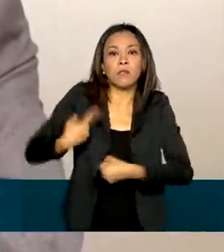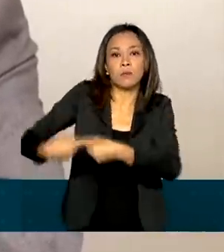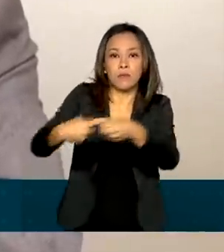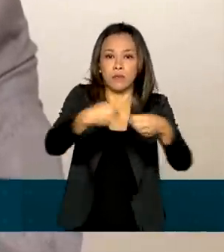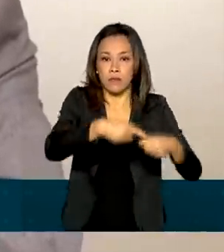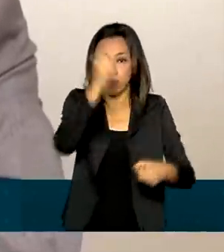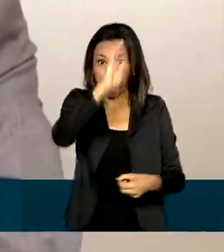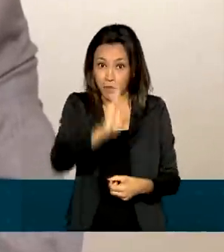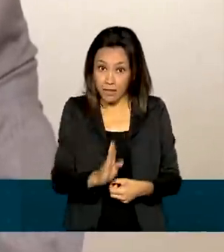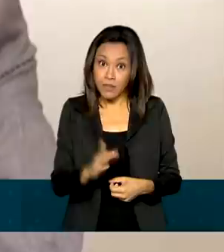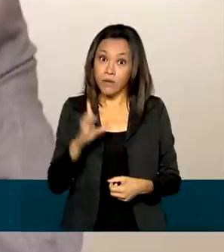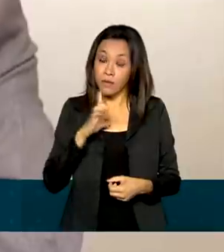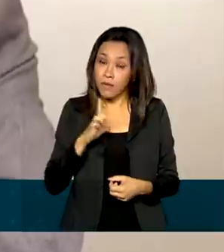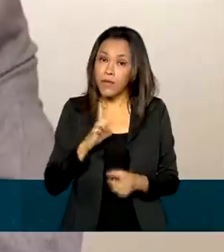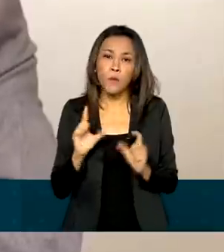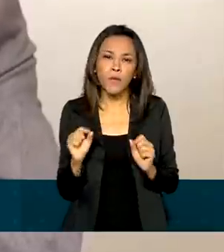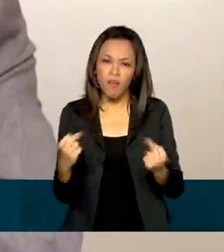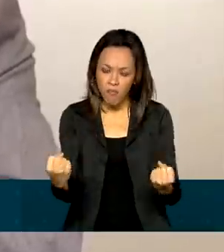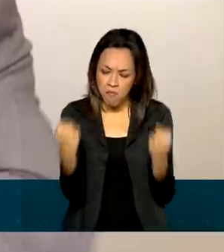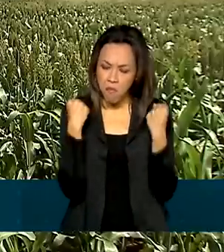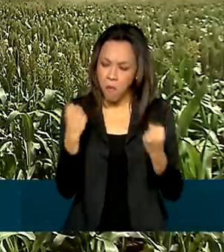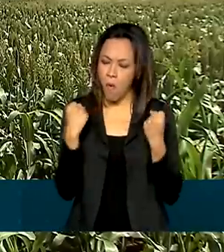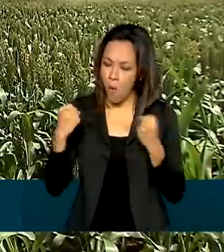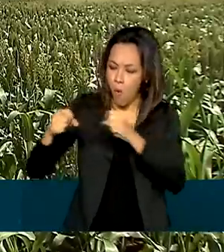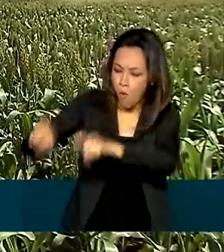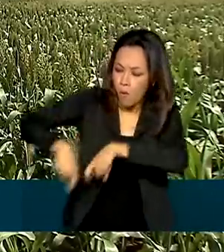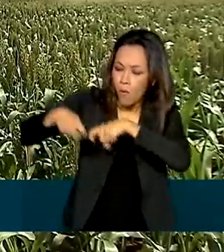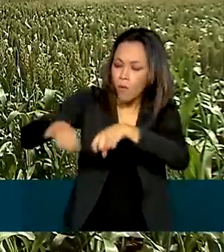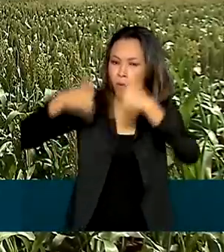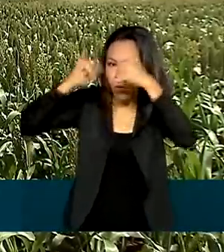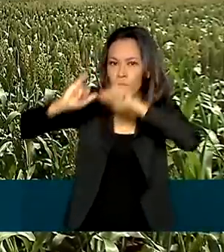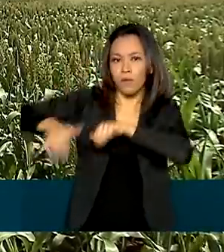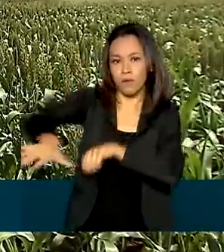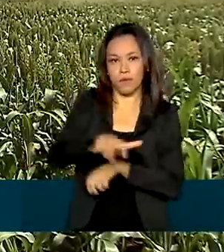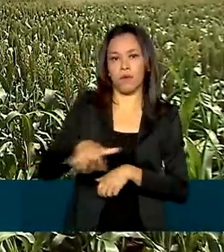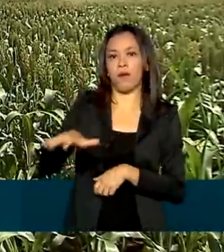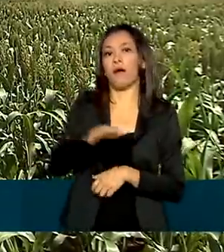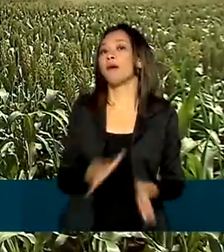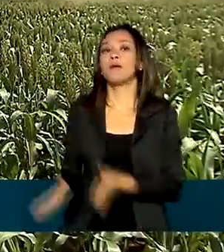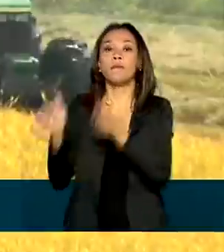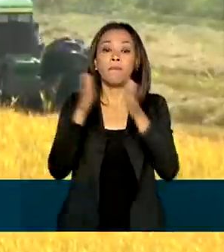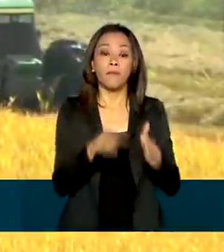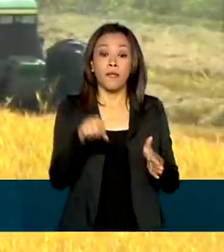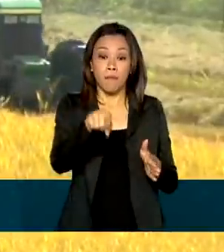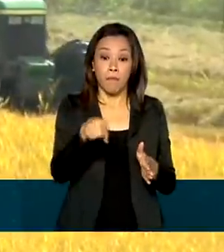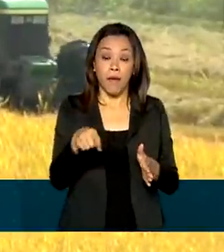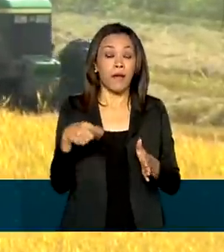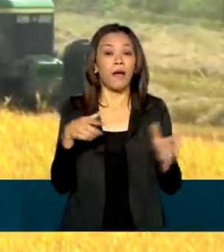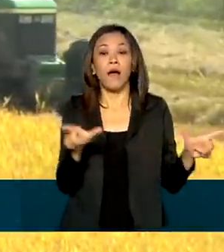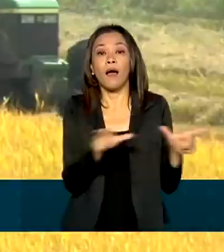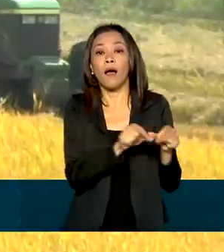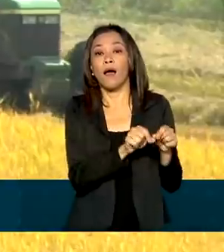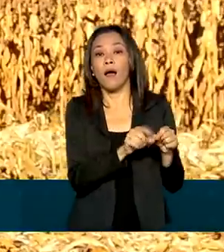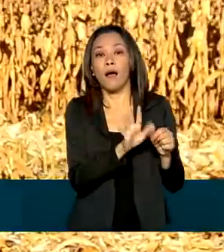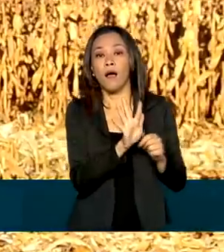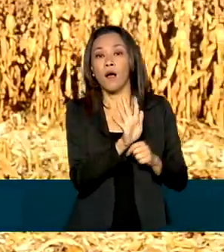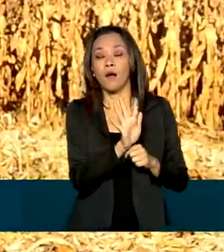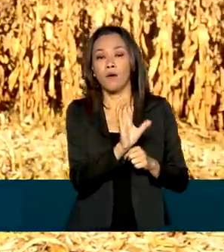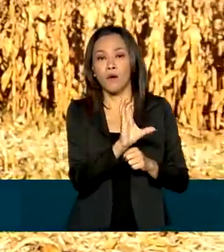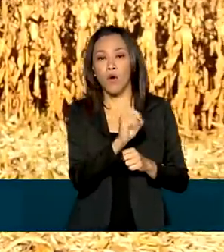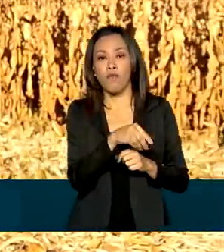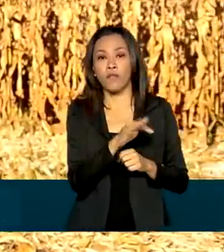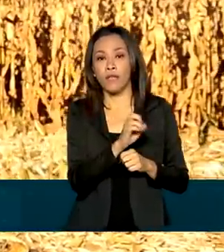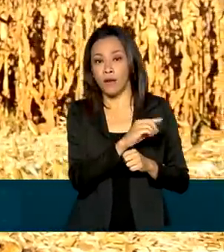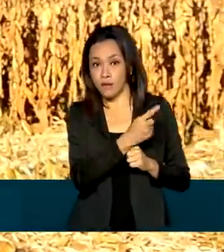eles têm uma inserção forte na agricultura. Para a Confederação da Agricultura e Pecuária do Brasil, o resultado projetado para